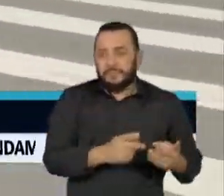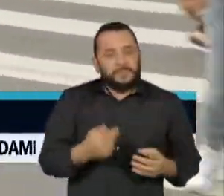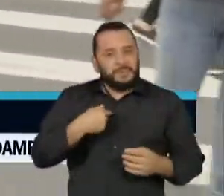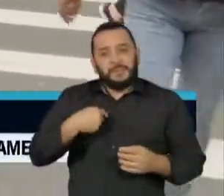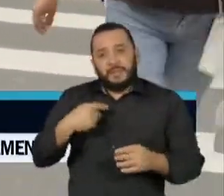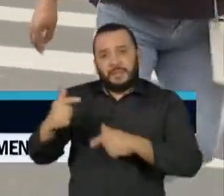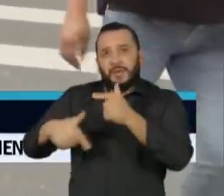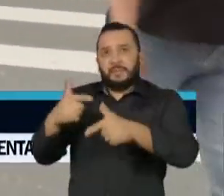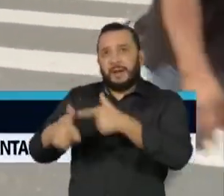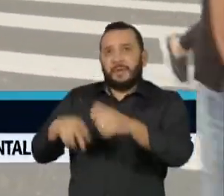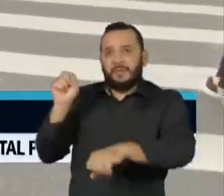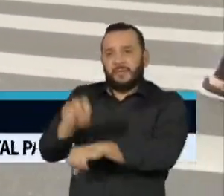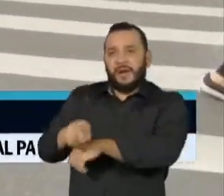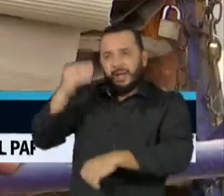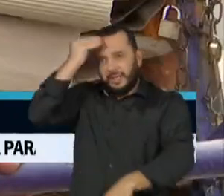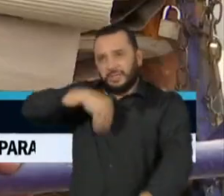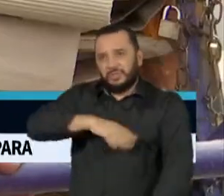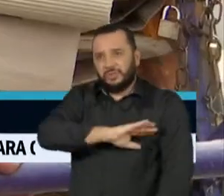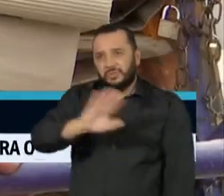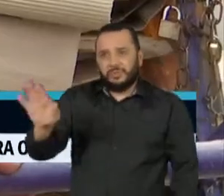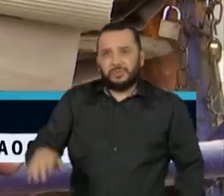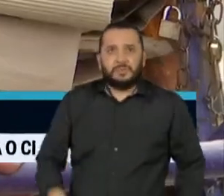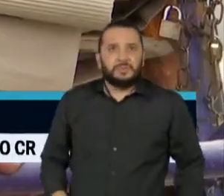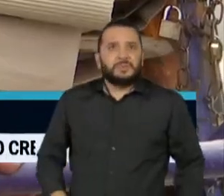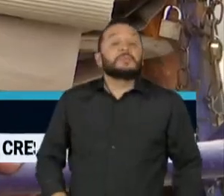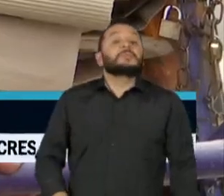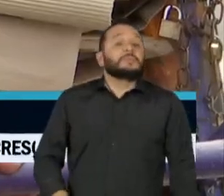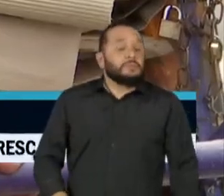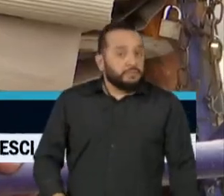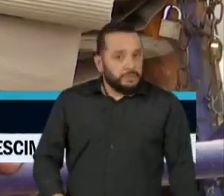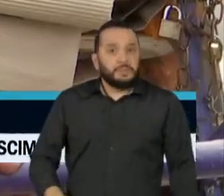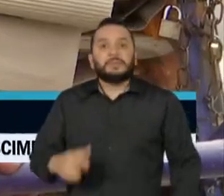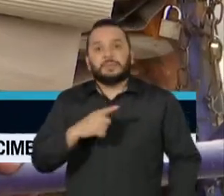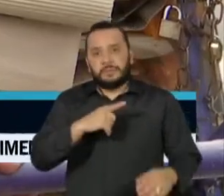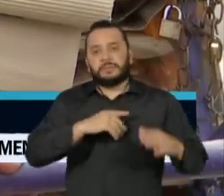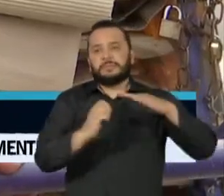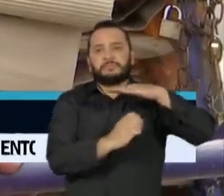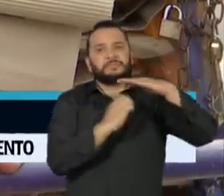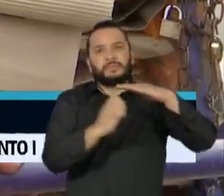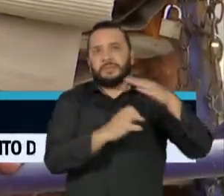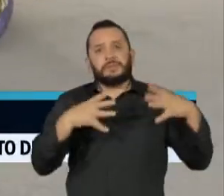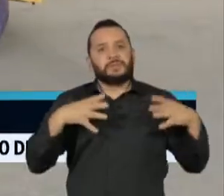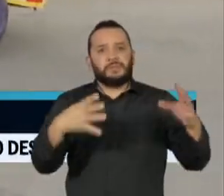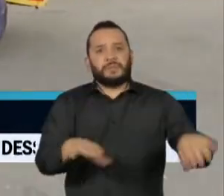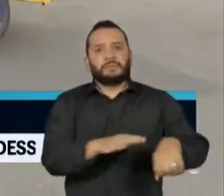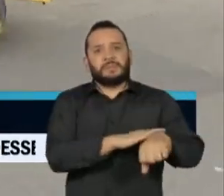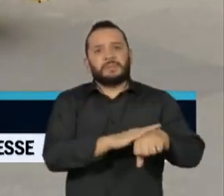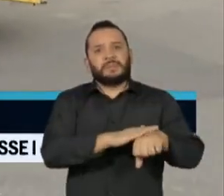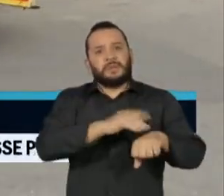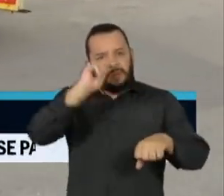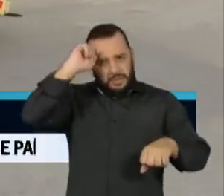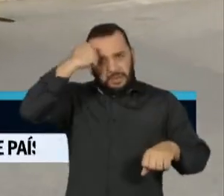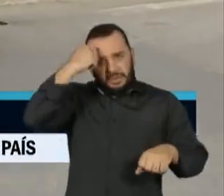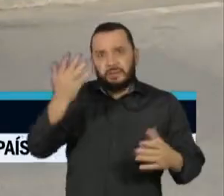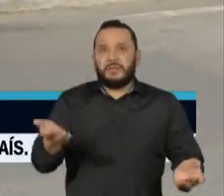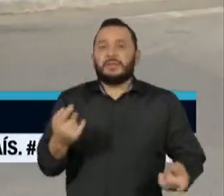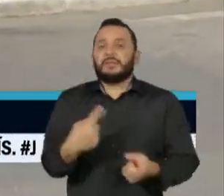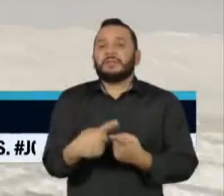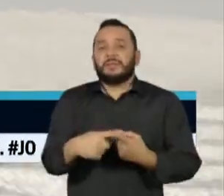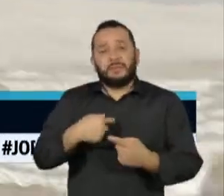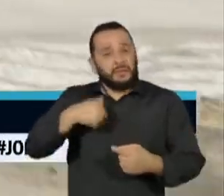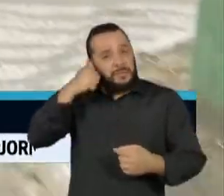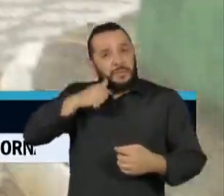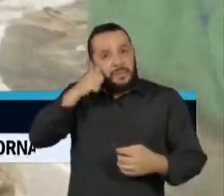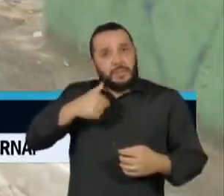de procurar por um trabalho formal. Tem muita cima que não quer por causa de cor, porque o serviço de mulher como